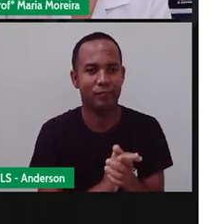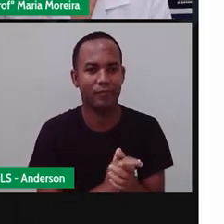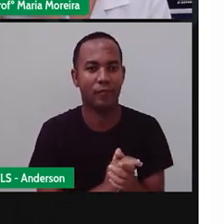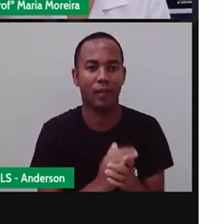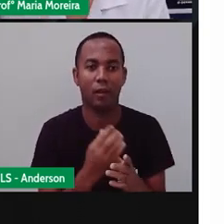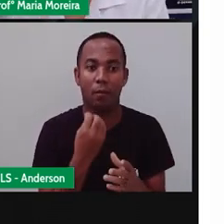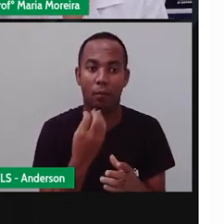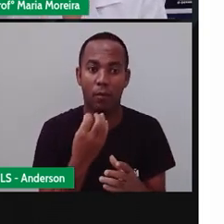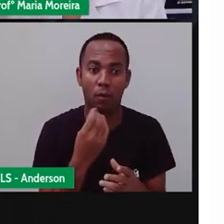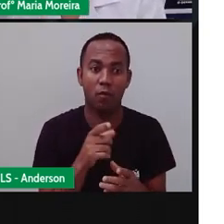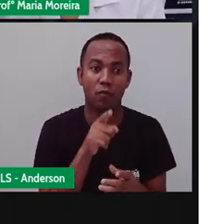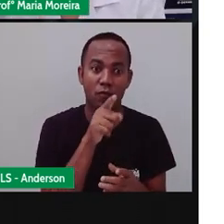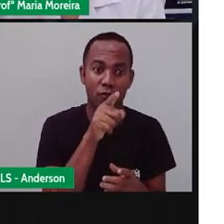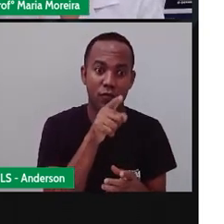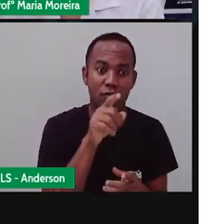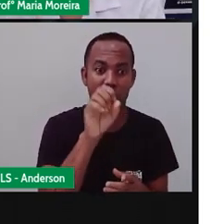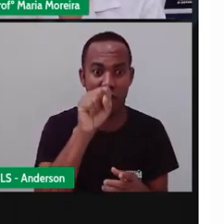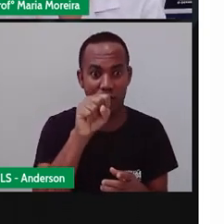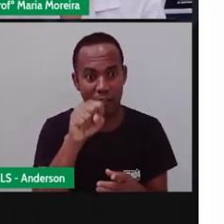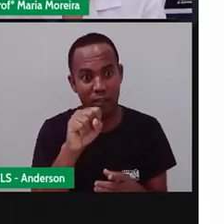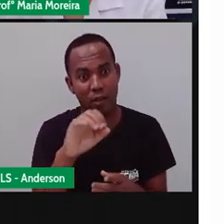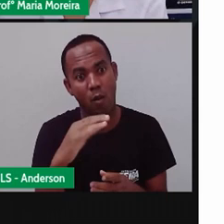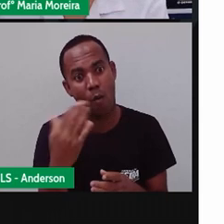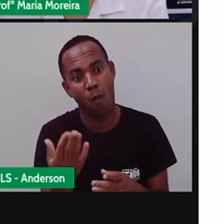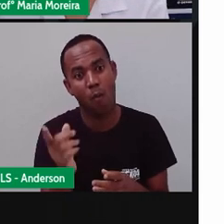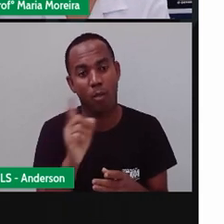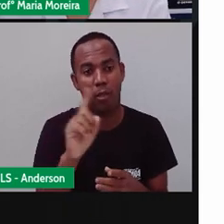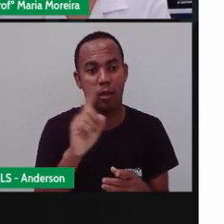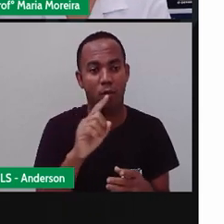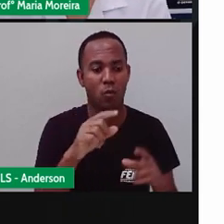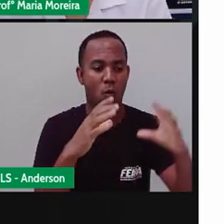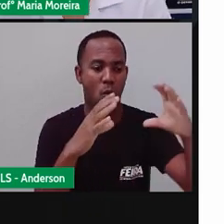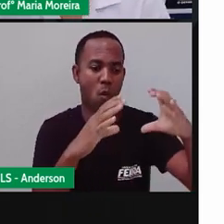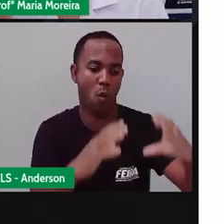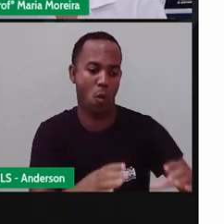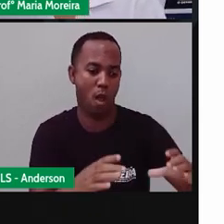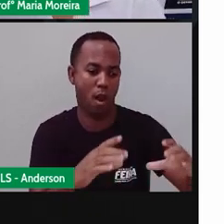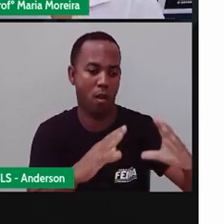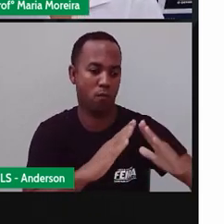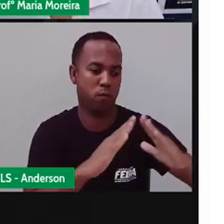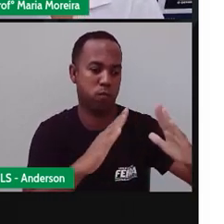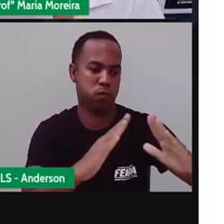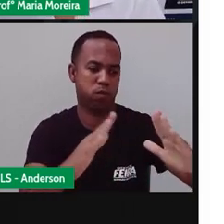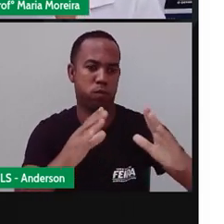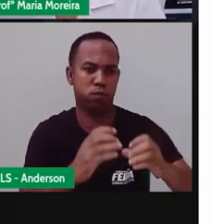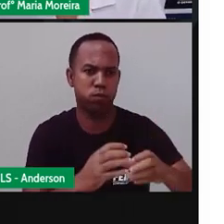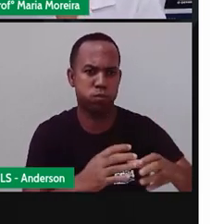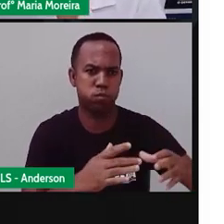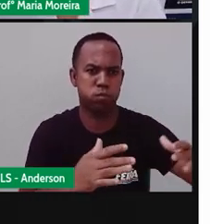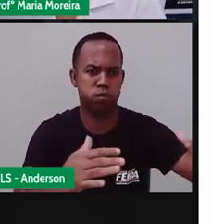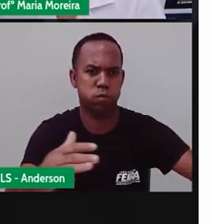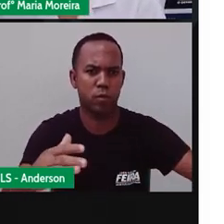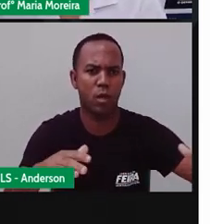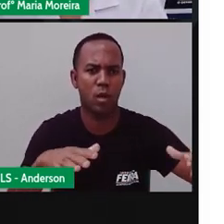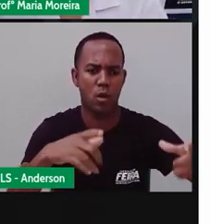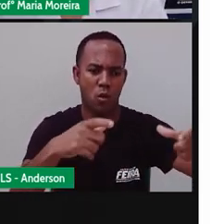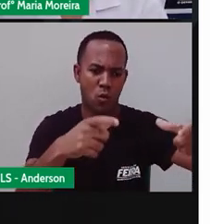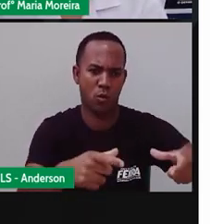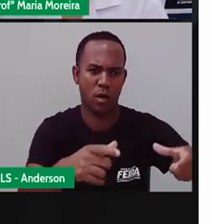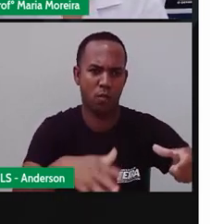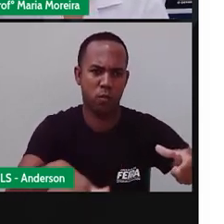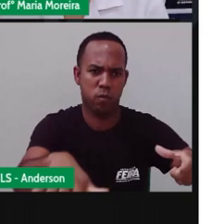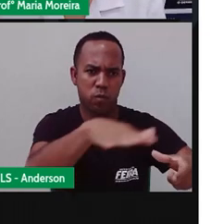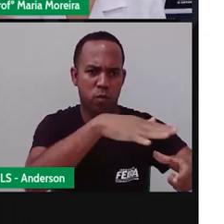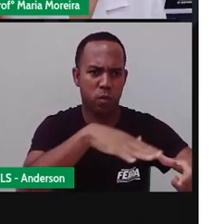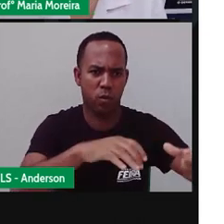Bom, se esses bairros vão crescendo, crescendo, crescendo, essa paisagem é modificada? É sim.